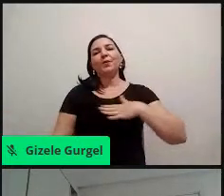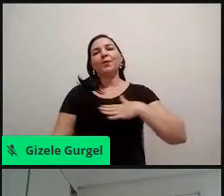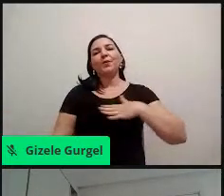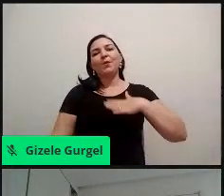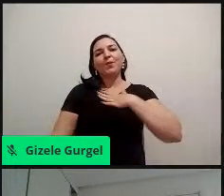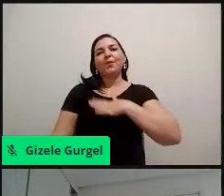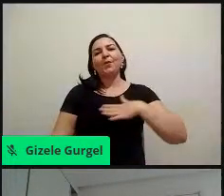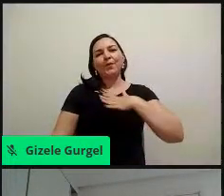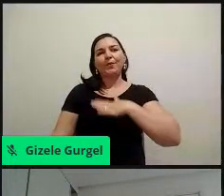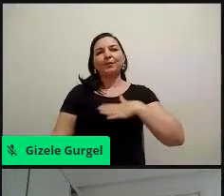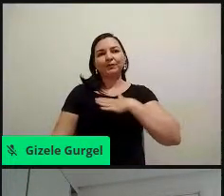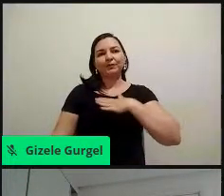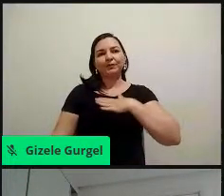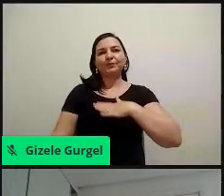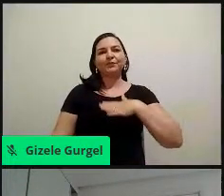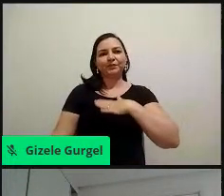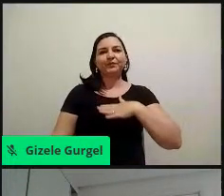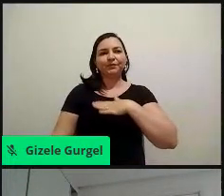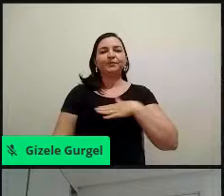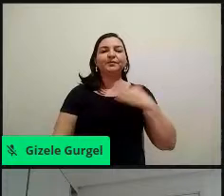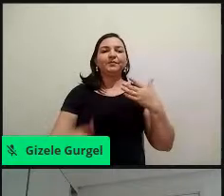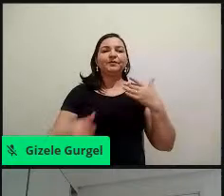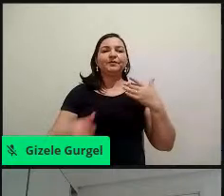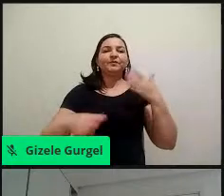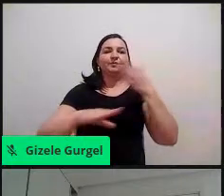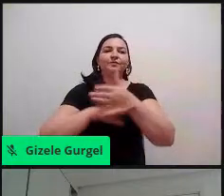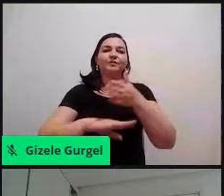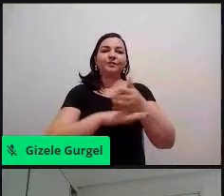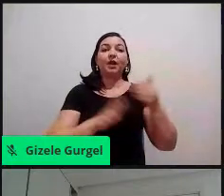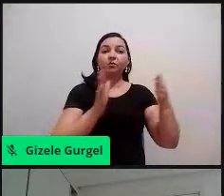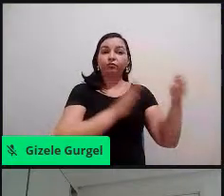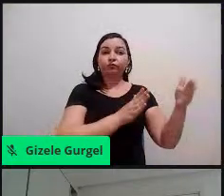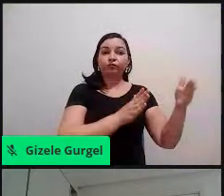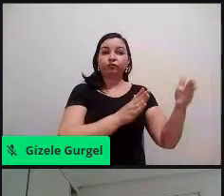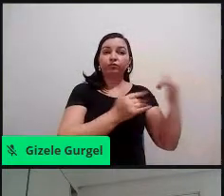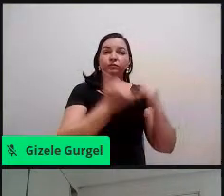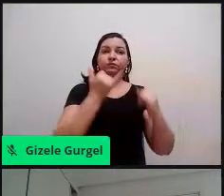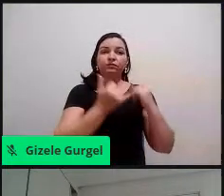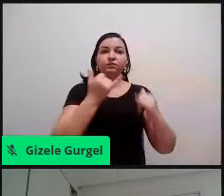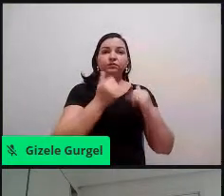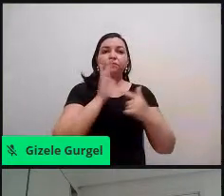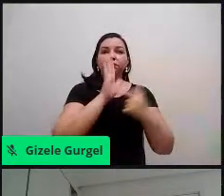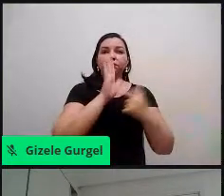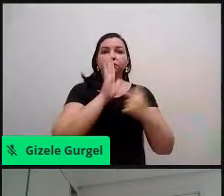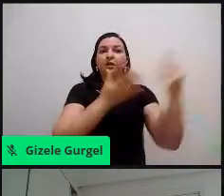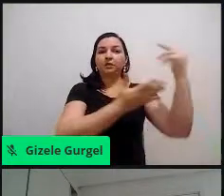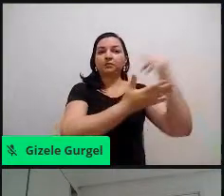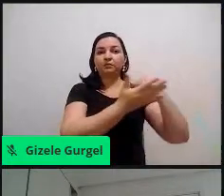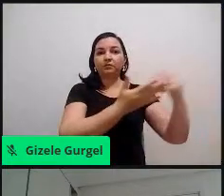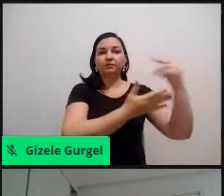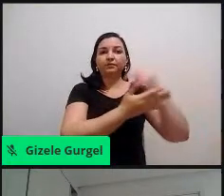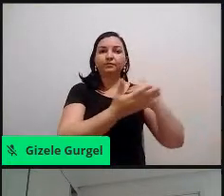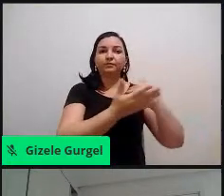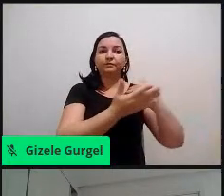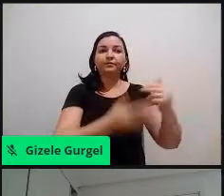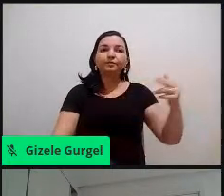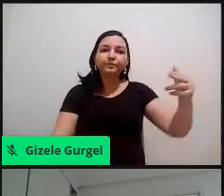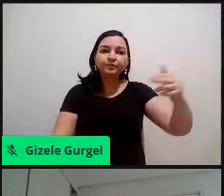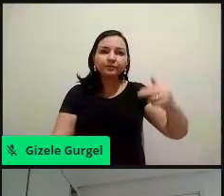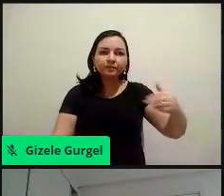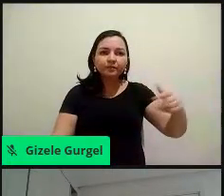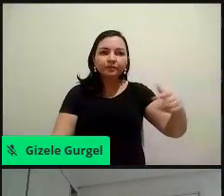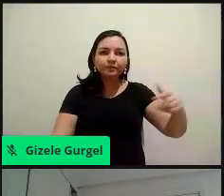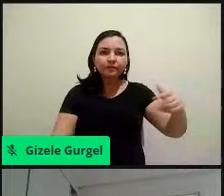intervenções, essa daqui da esquerda, né, que tem essa pintura aqui no chão, essa pintura é um bueiro,